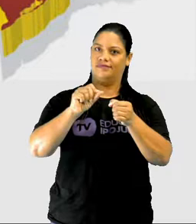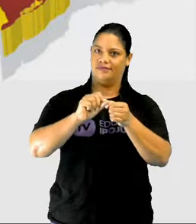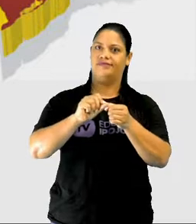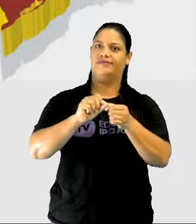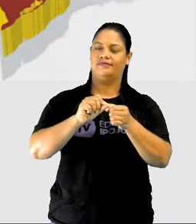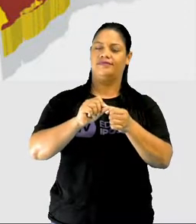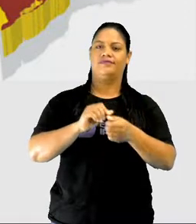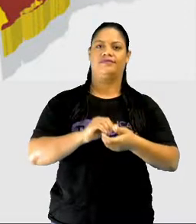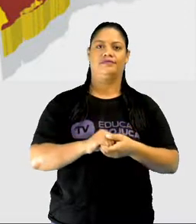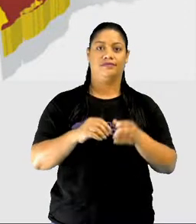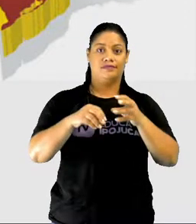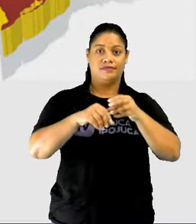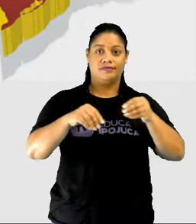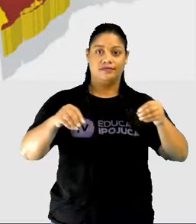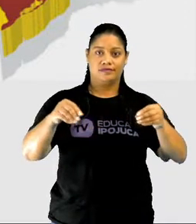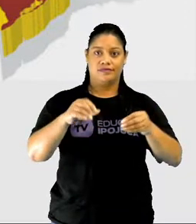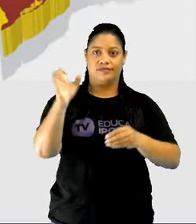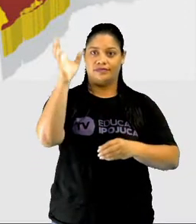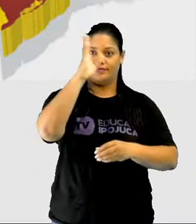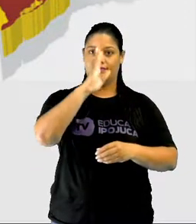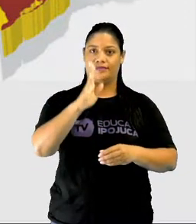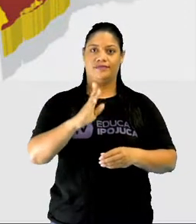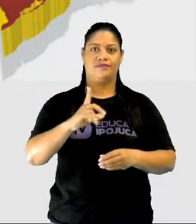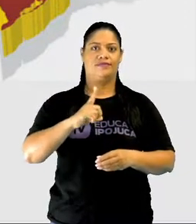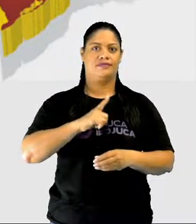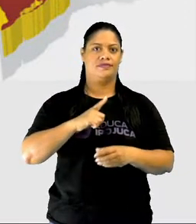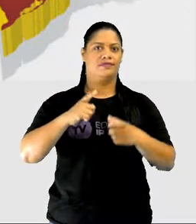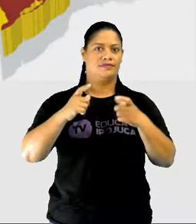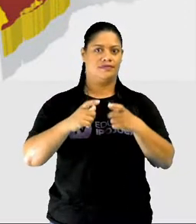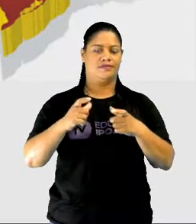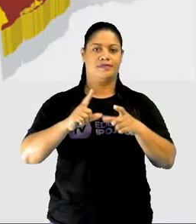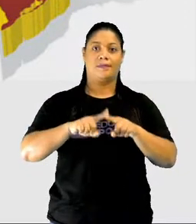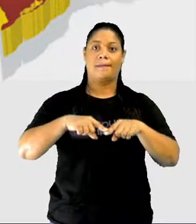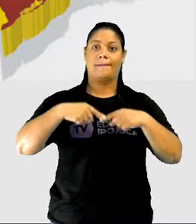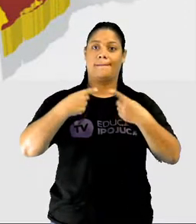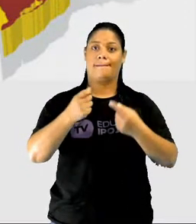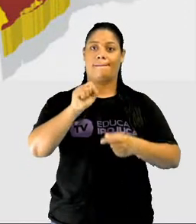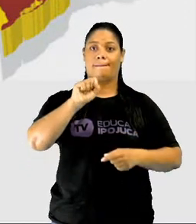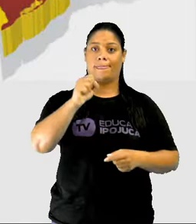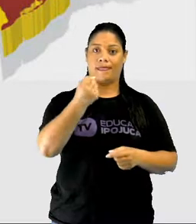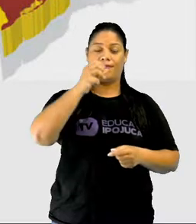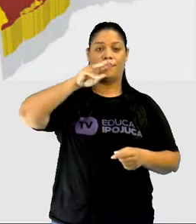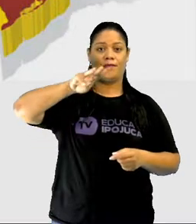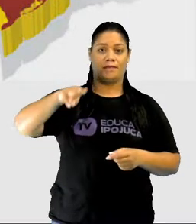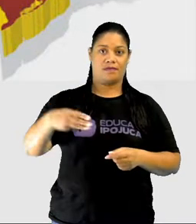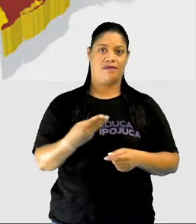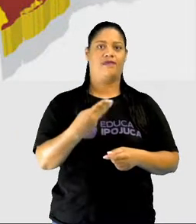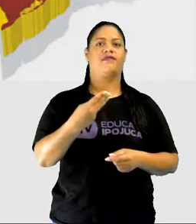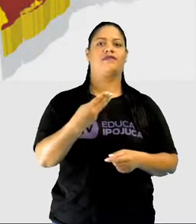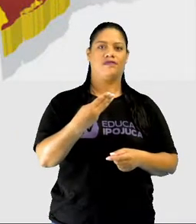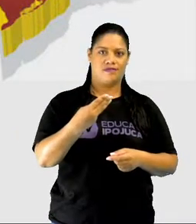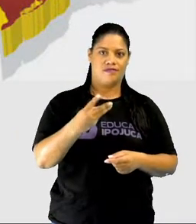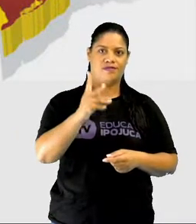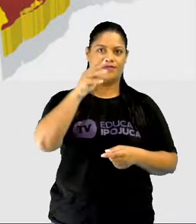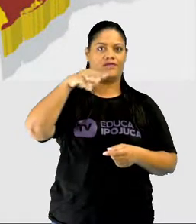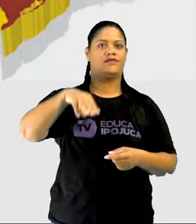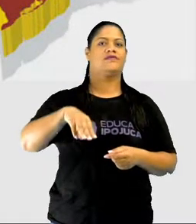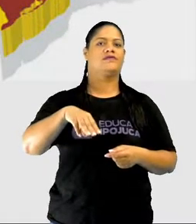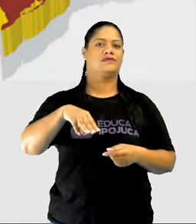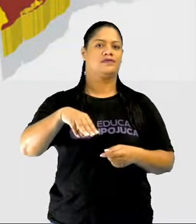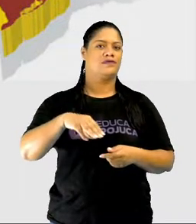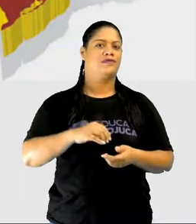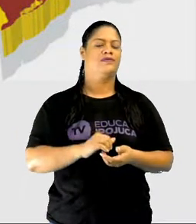O território do Brasil ocupa uma área de mais de 8 milhões e meio de quilômetros quadrados.